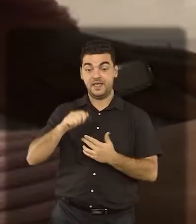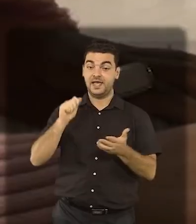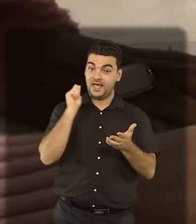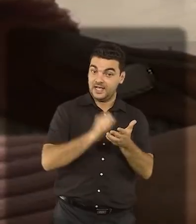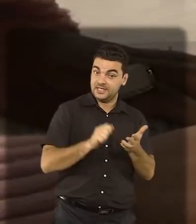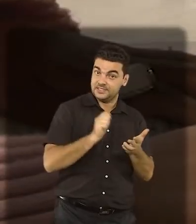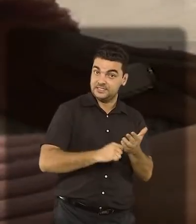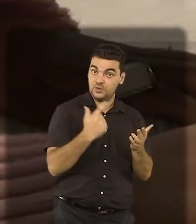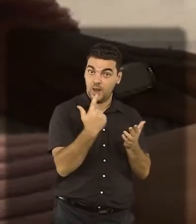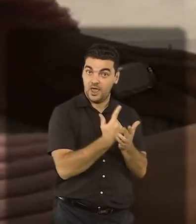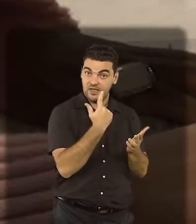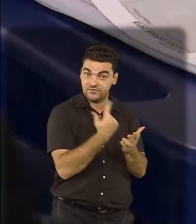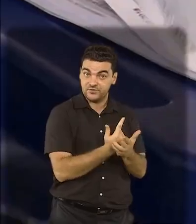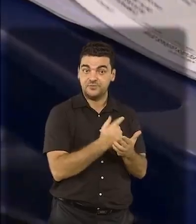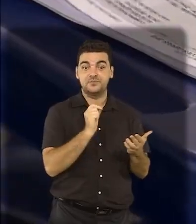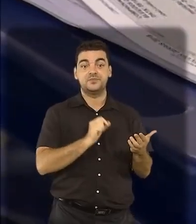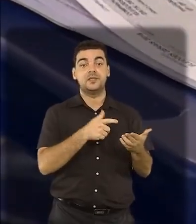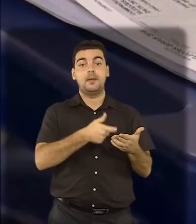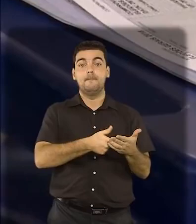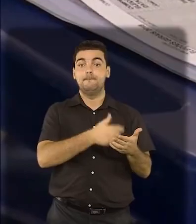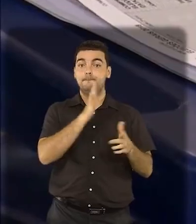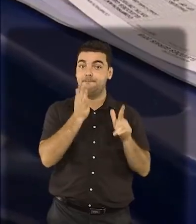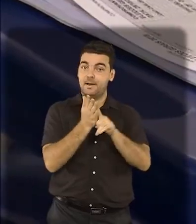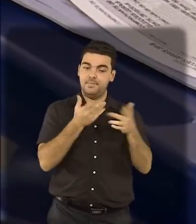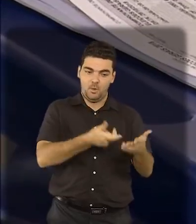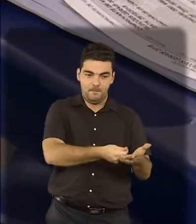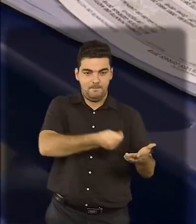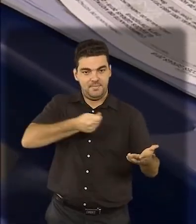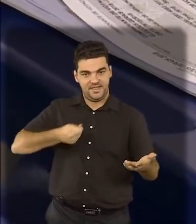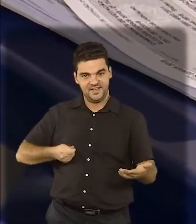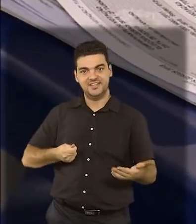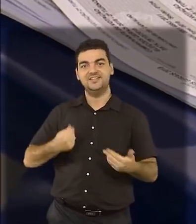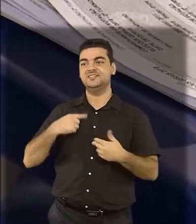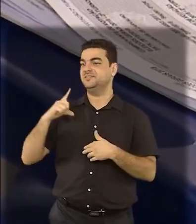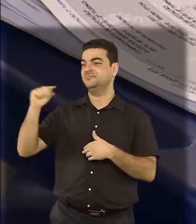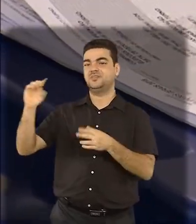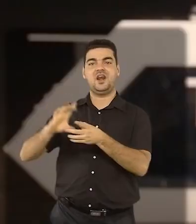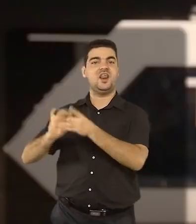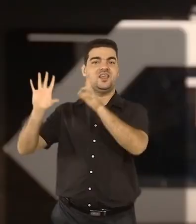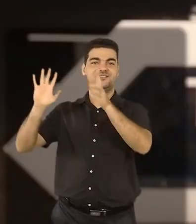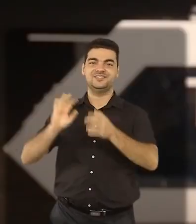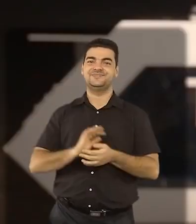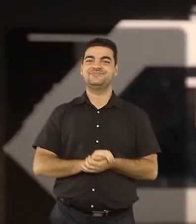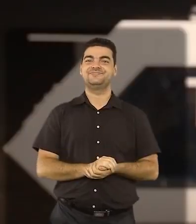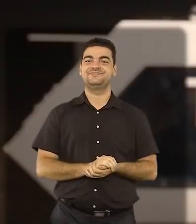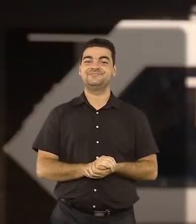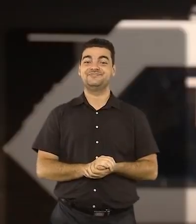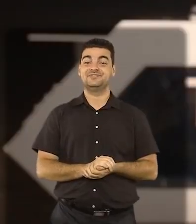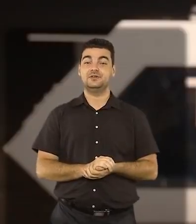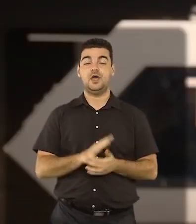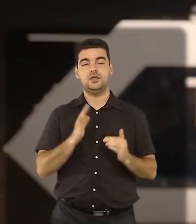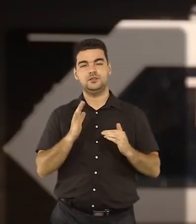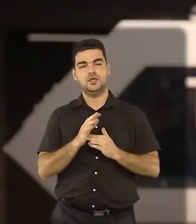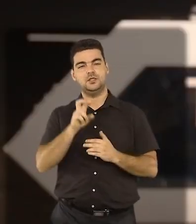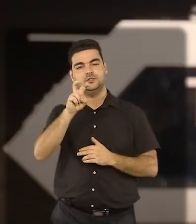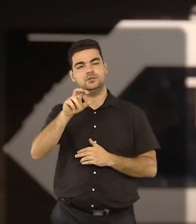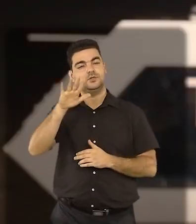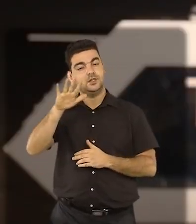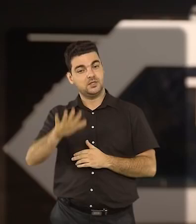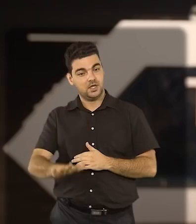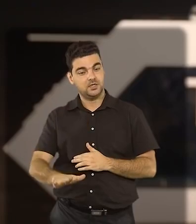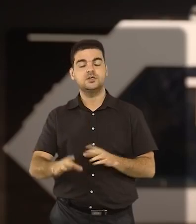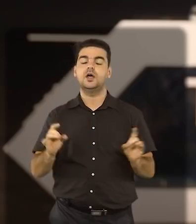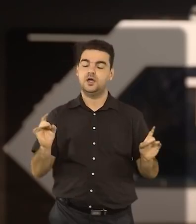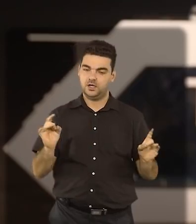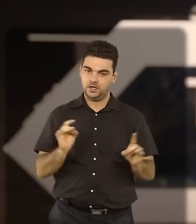assina o caderno de votação, recebe o seu comprovante e está liberado. Às 5 horas da tarde, encerra